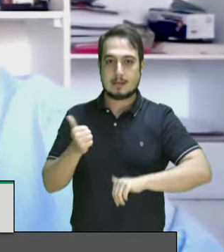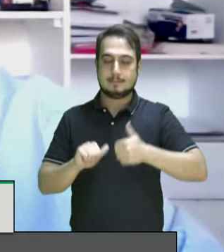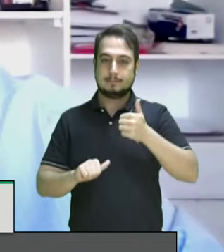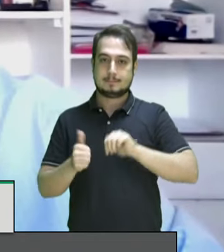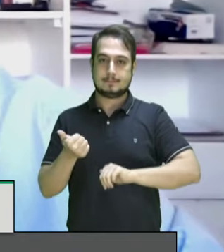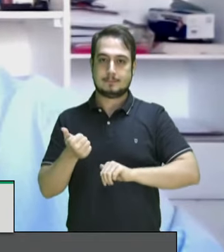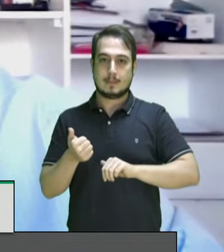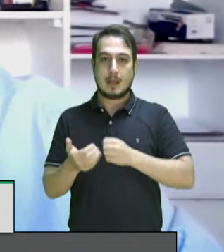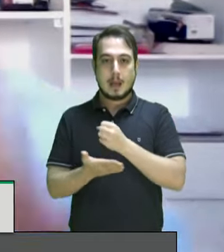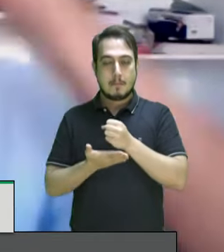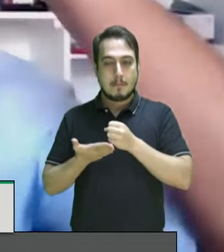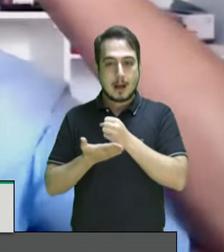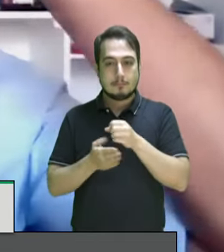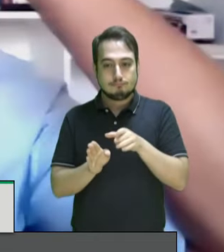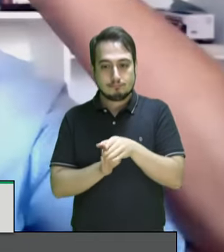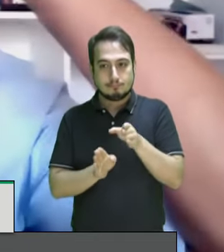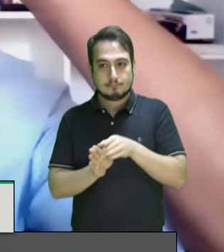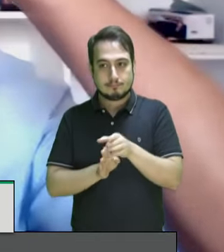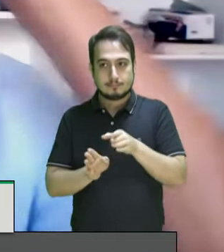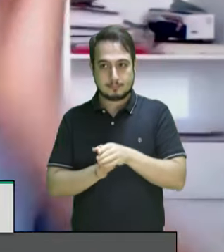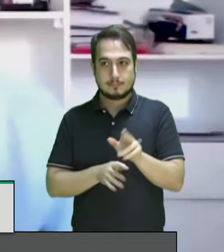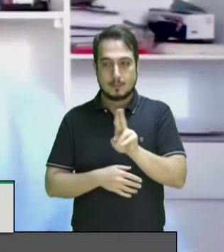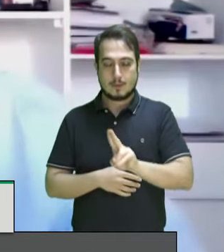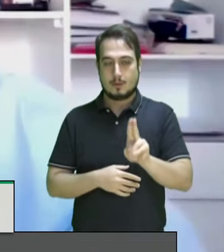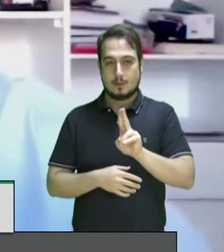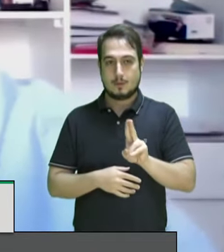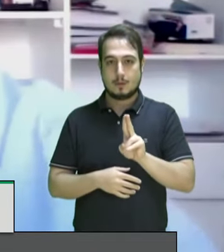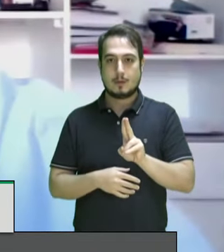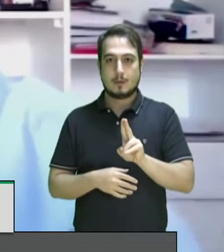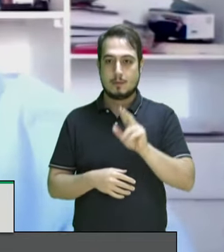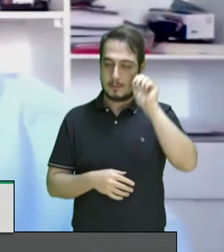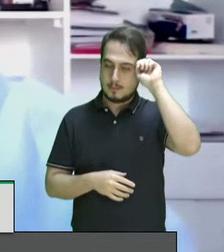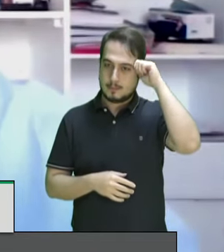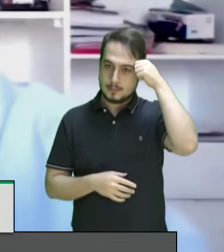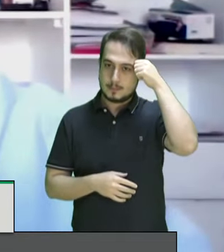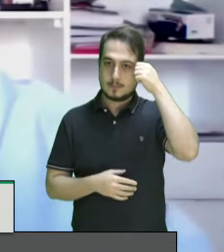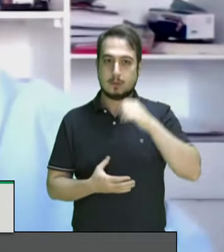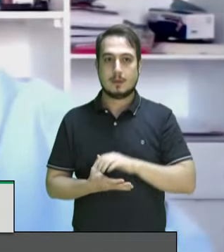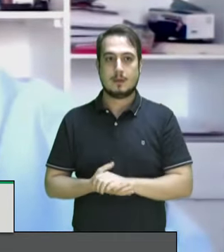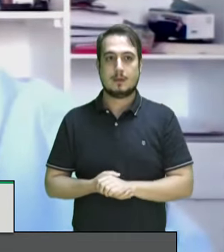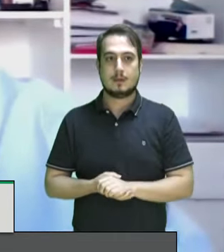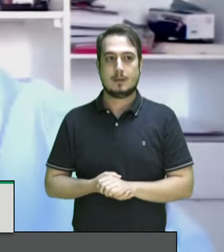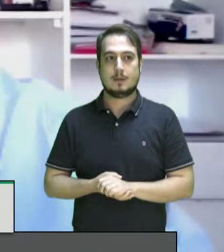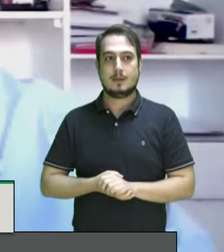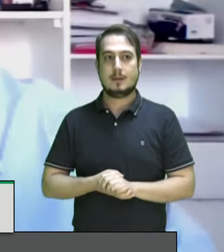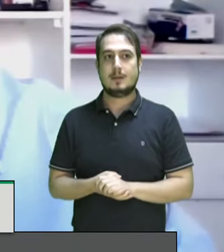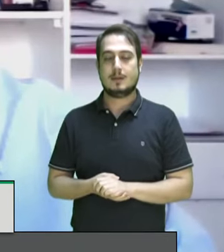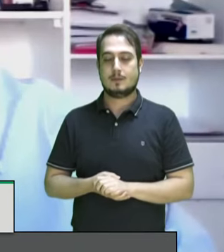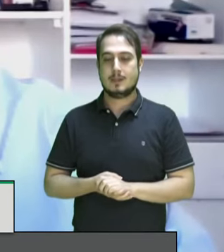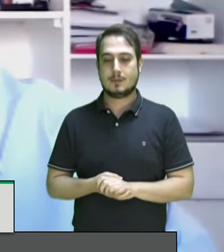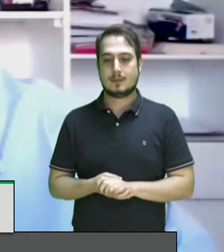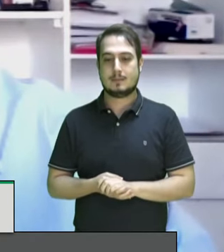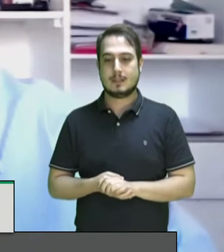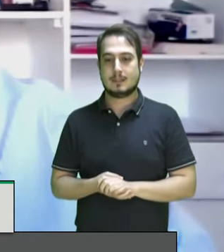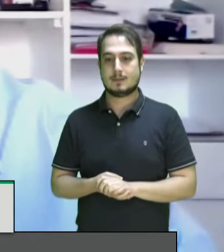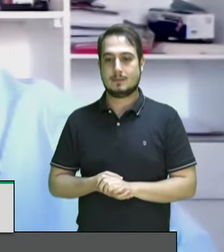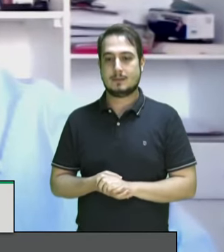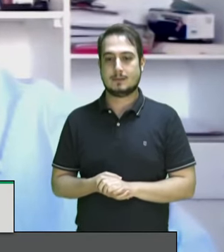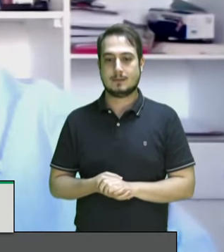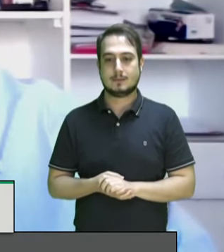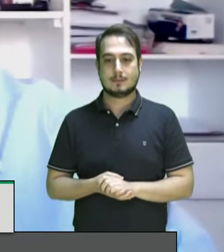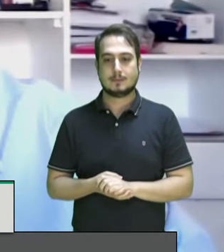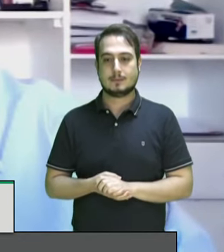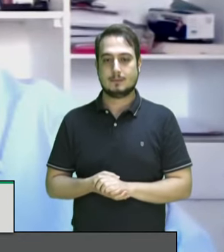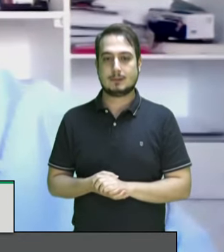com base nas recomendações sobre os direitos da população negra de combate ao racismo. Deputado, pode me conceder a palavra logo mais, deputada